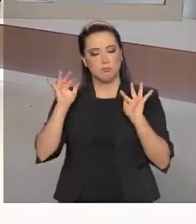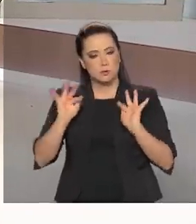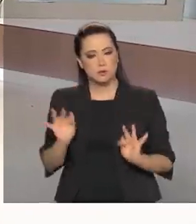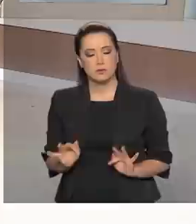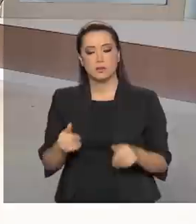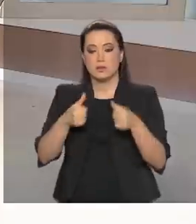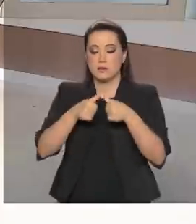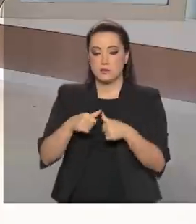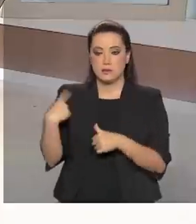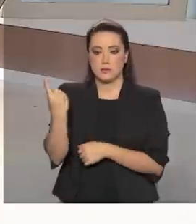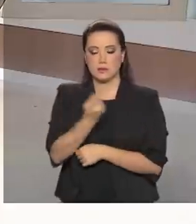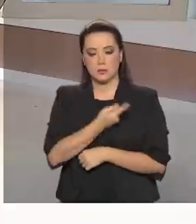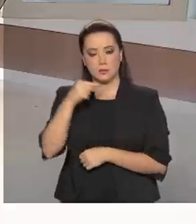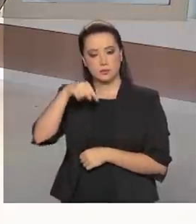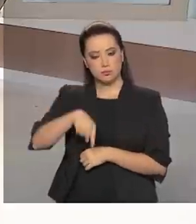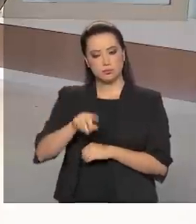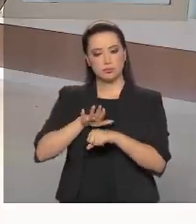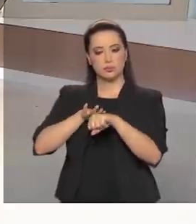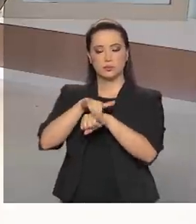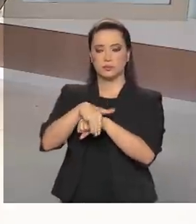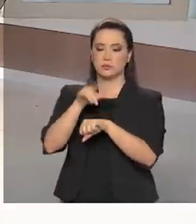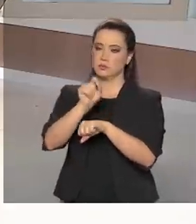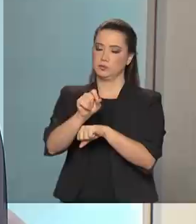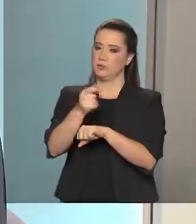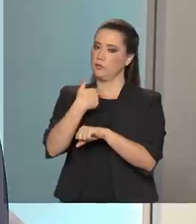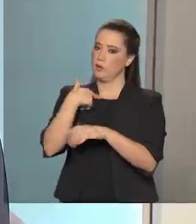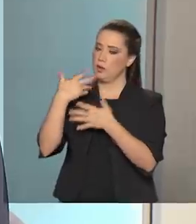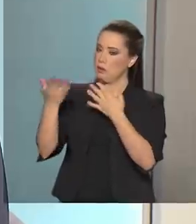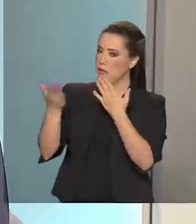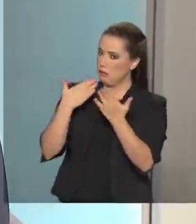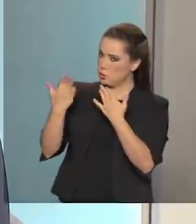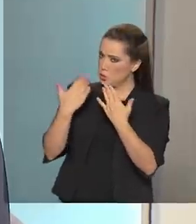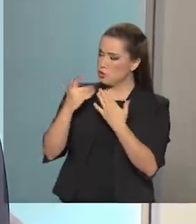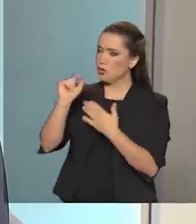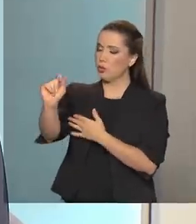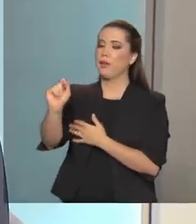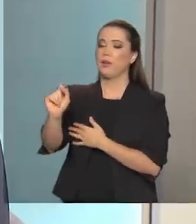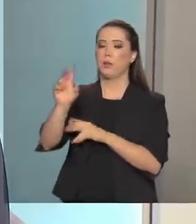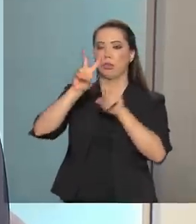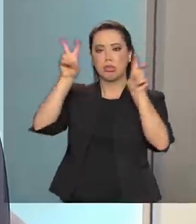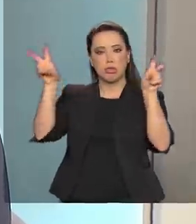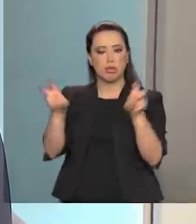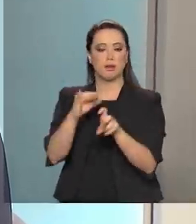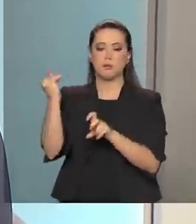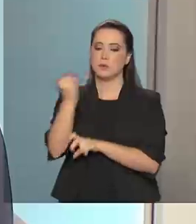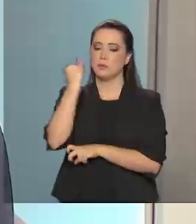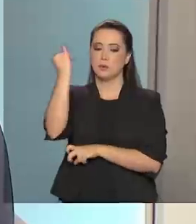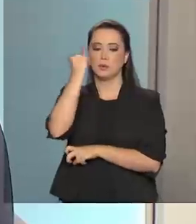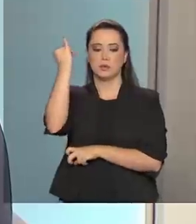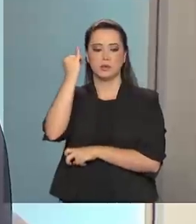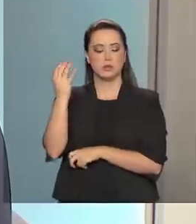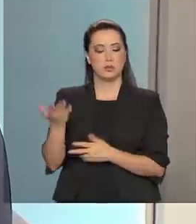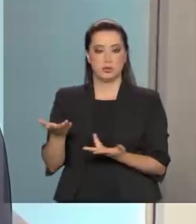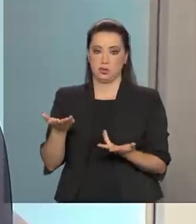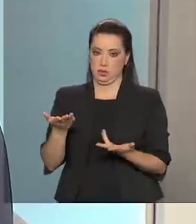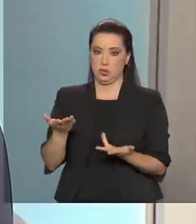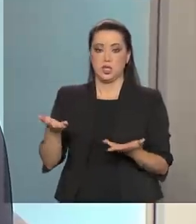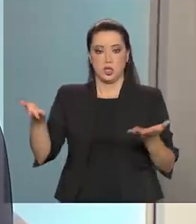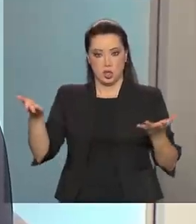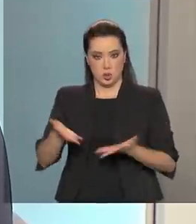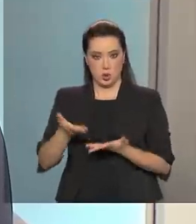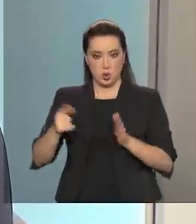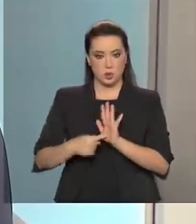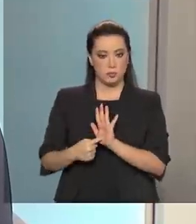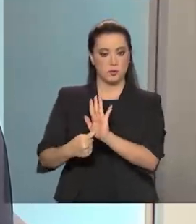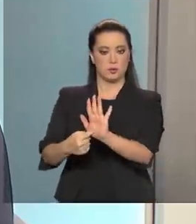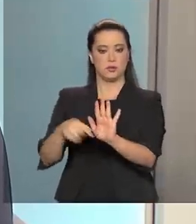mesmo que estamos nessa noite tratando de um assunto tão importante e atual e mostrando ao